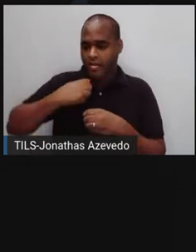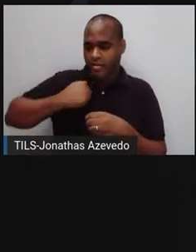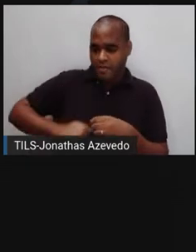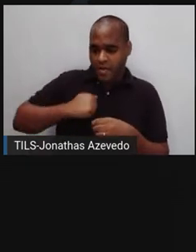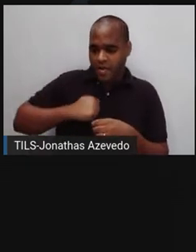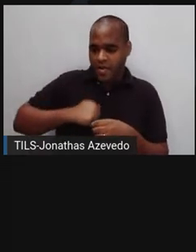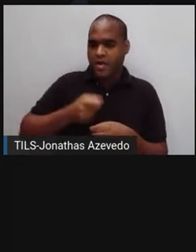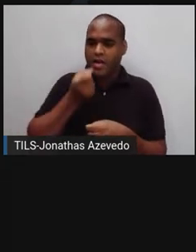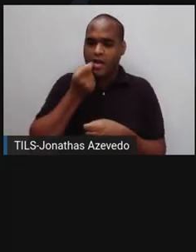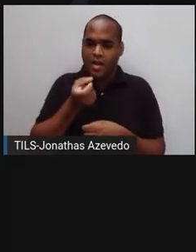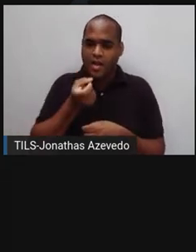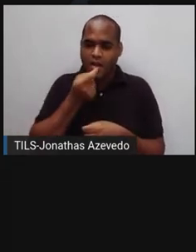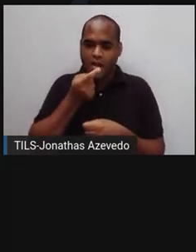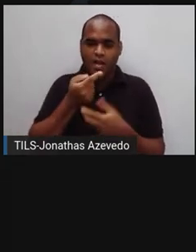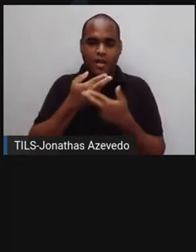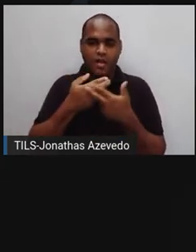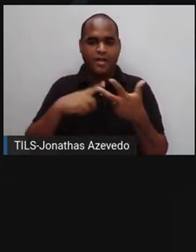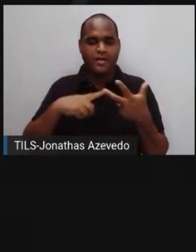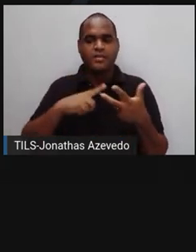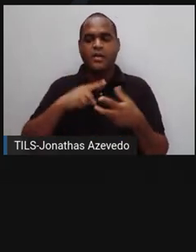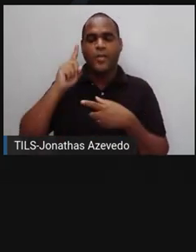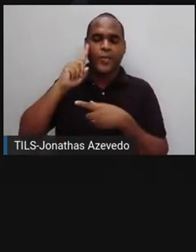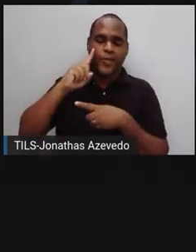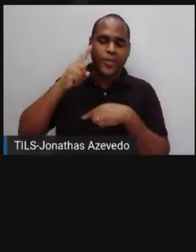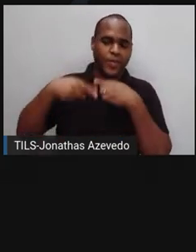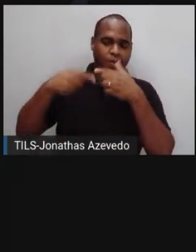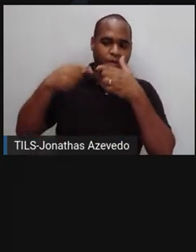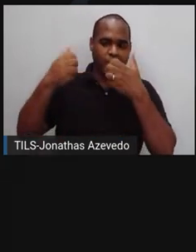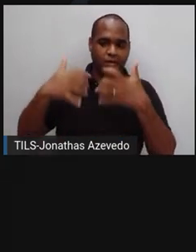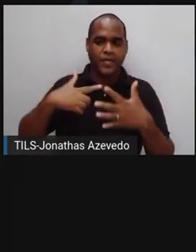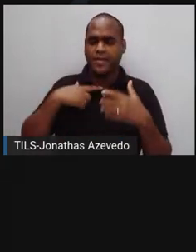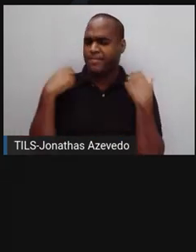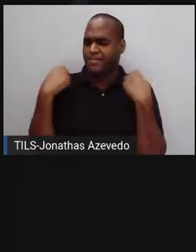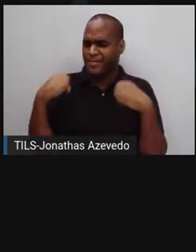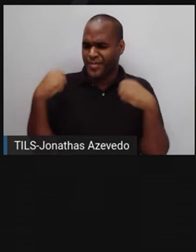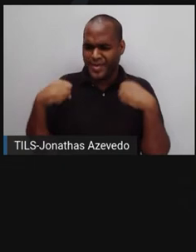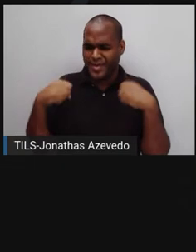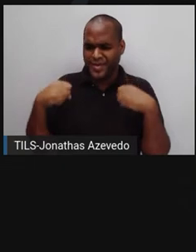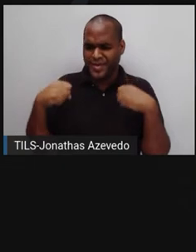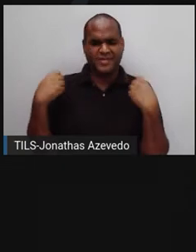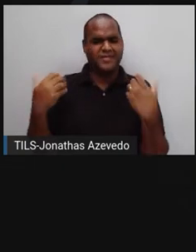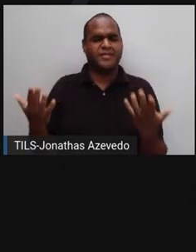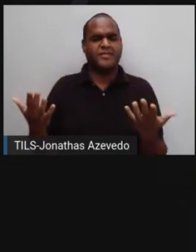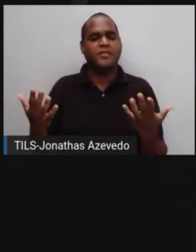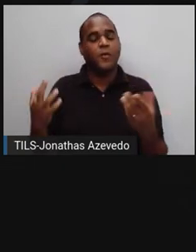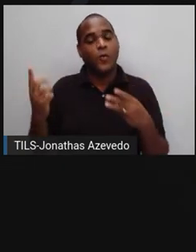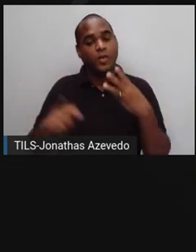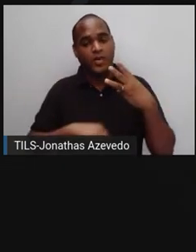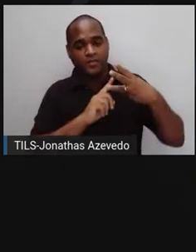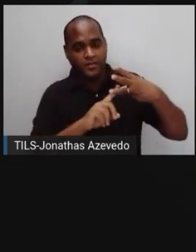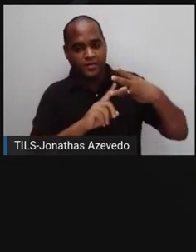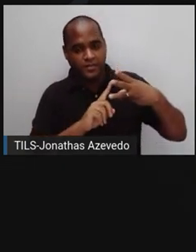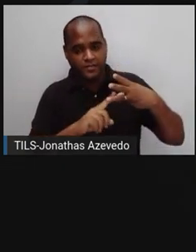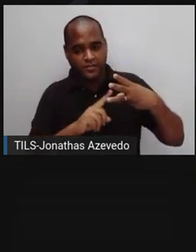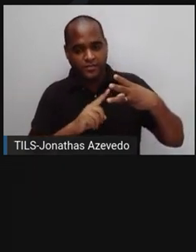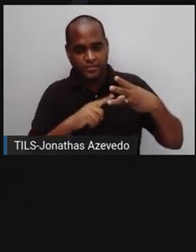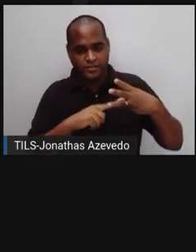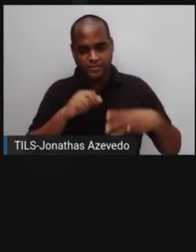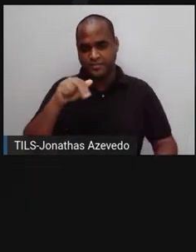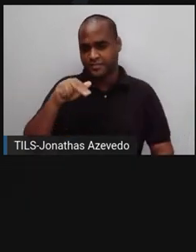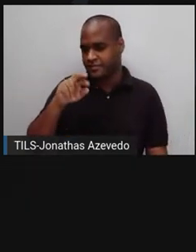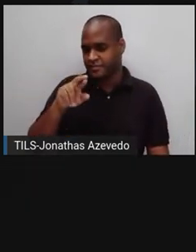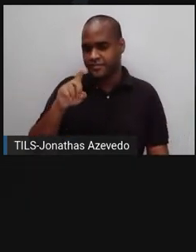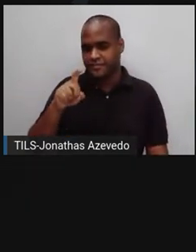diuréticos, fazer jejuns prolongados ou exercícios físicos exagerados. E a anorexia, que é a ingestão